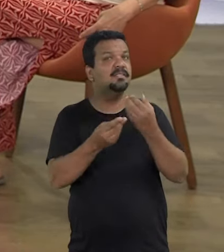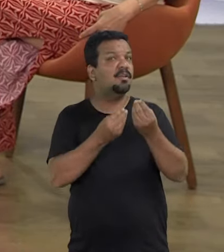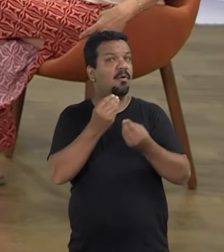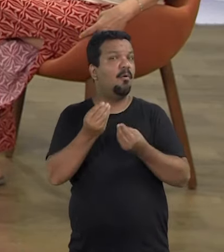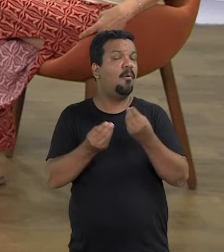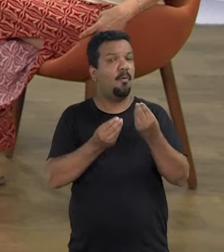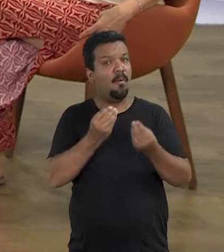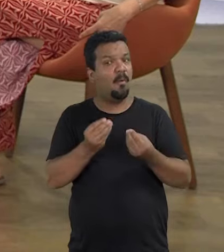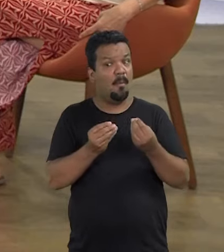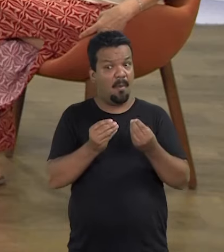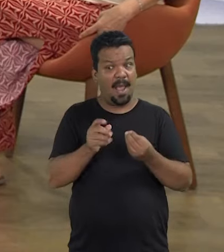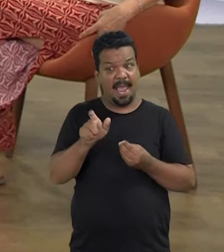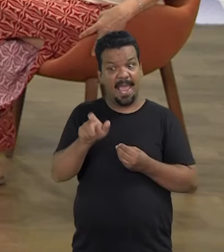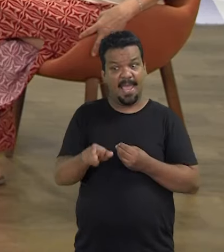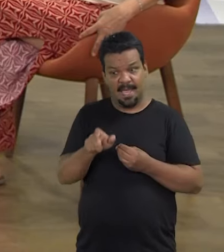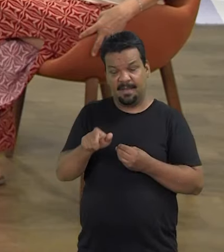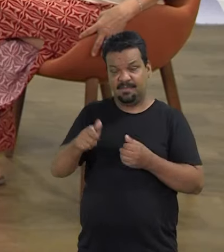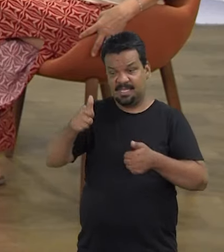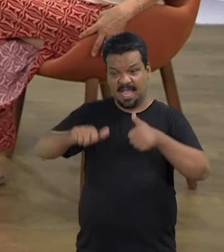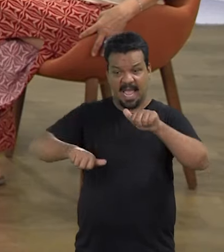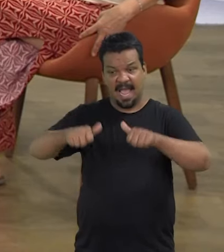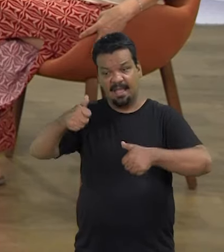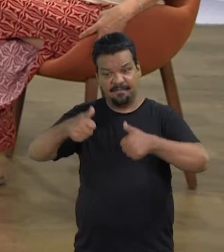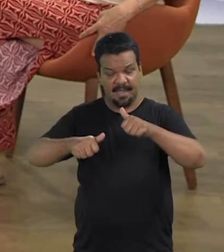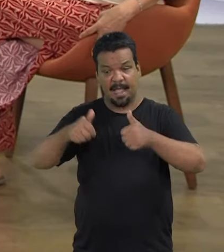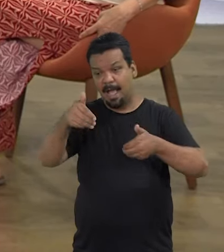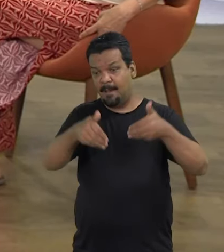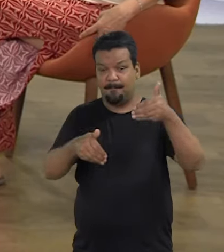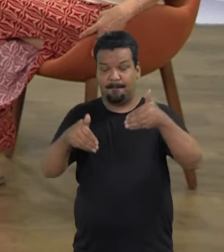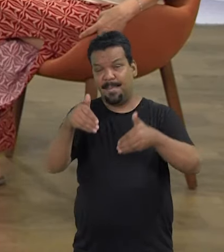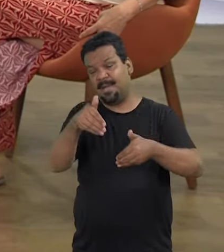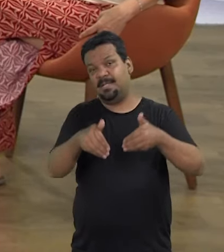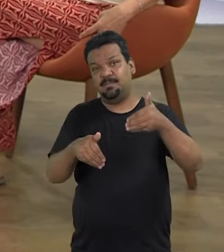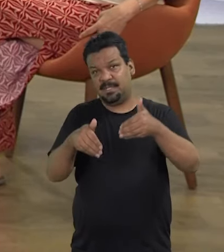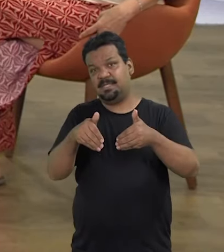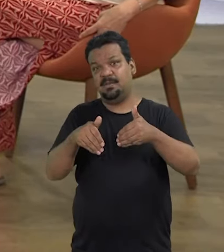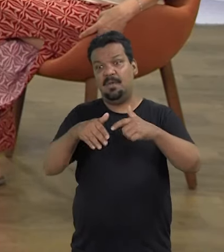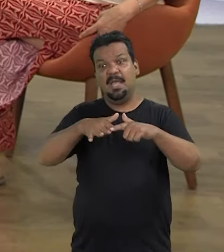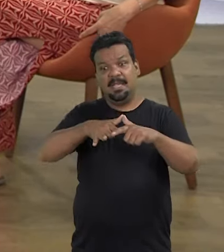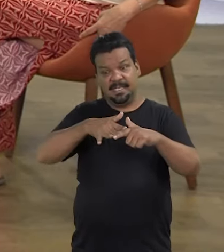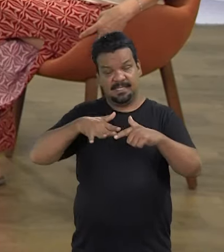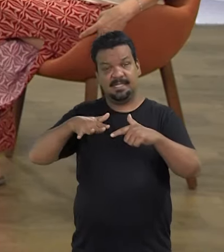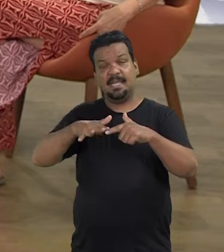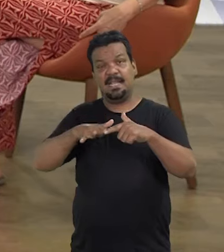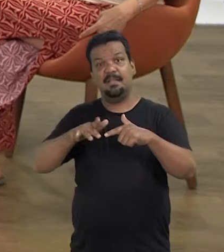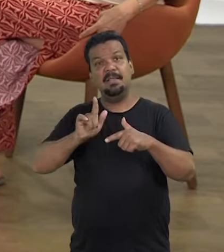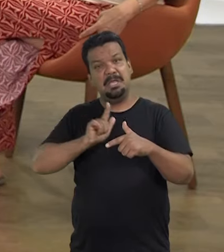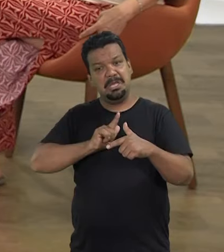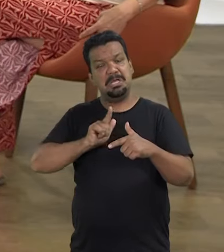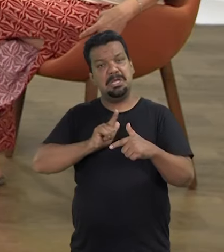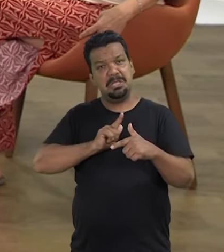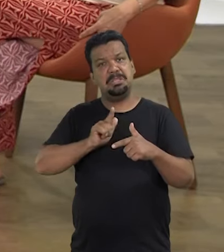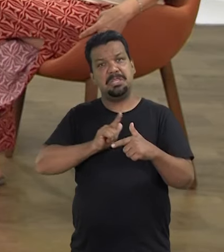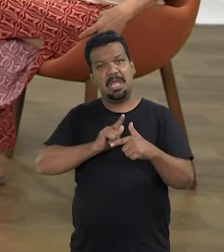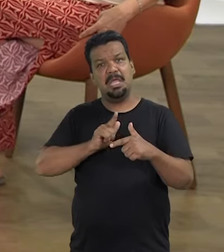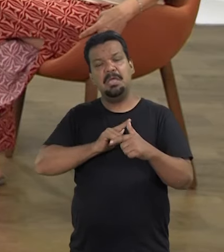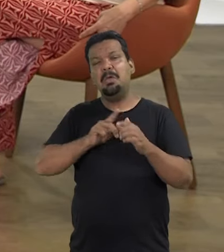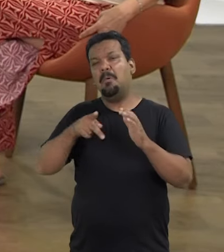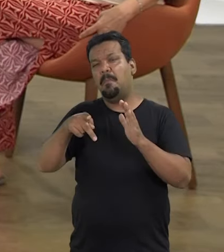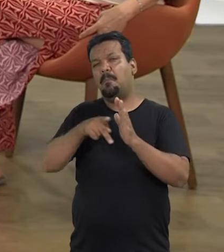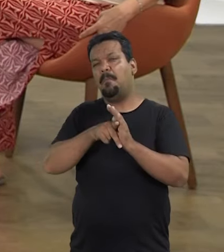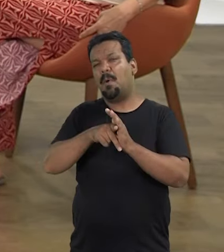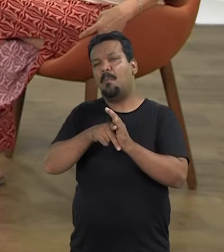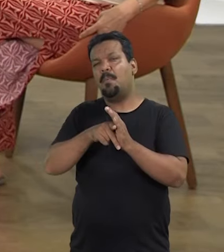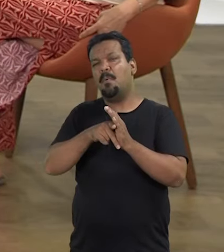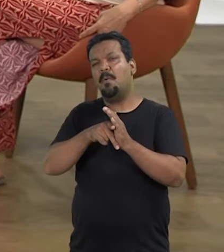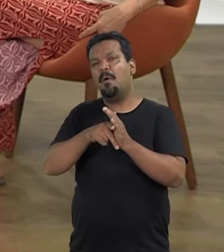comentasse como é que você avalia a participação dela neste Senado que tem os resquícios